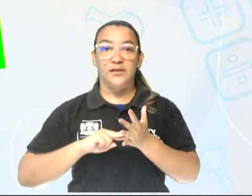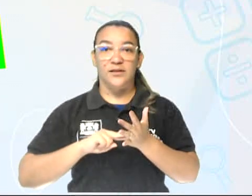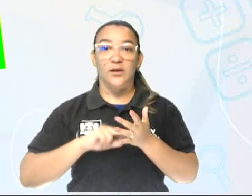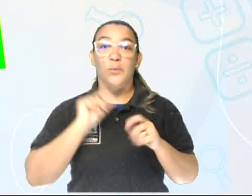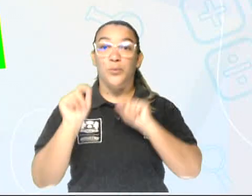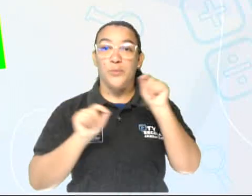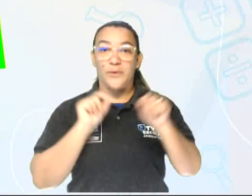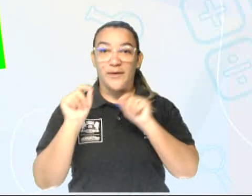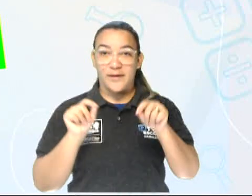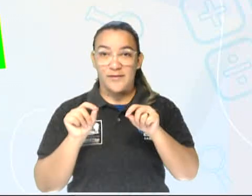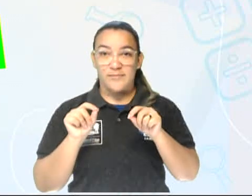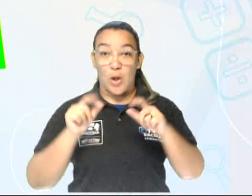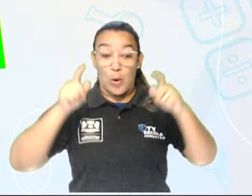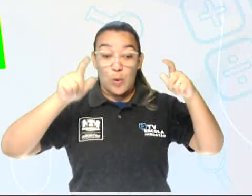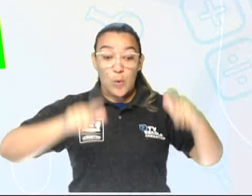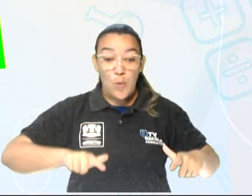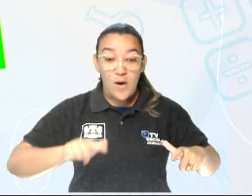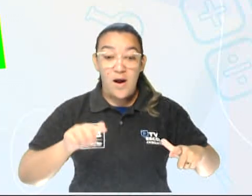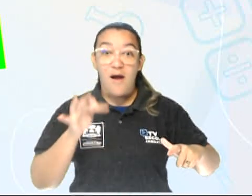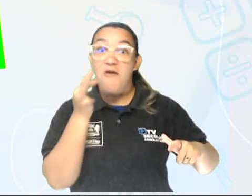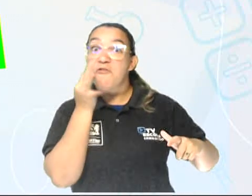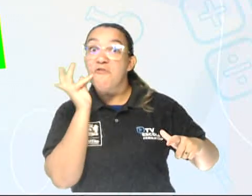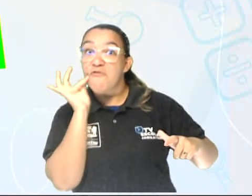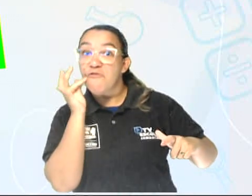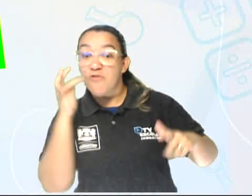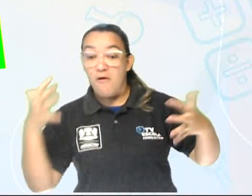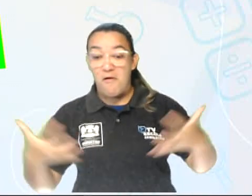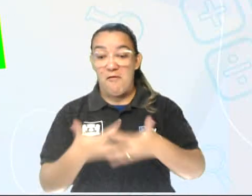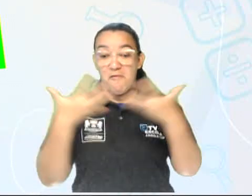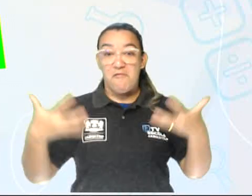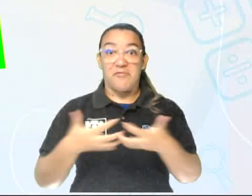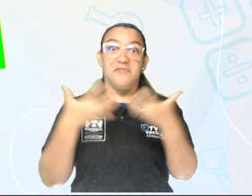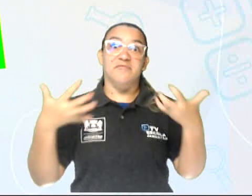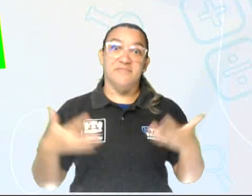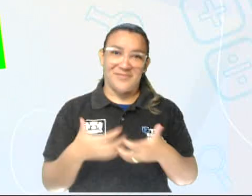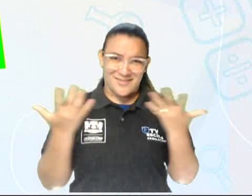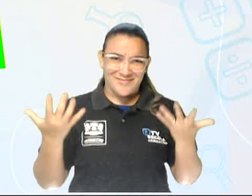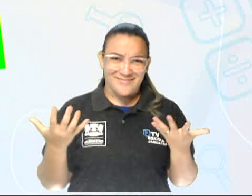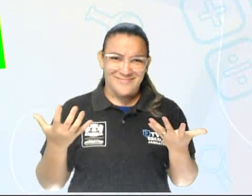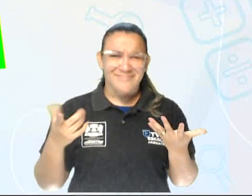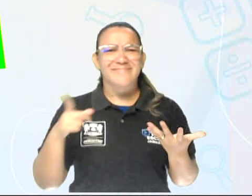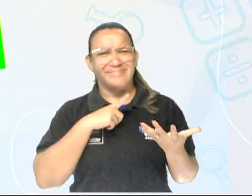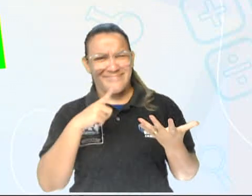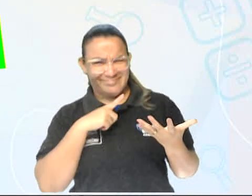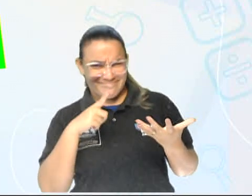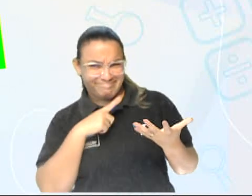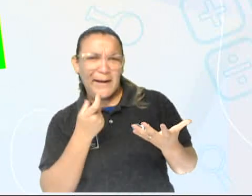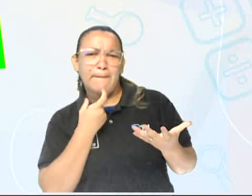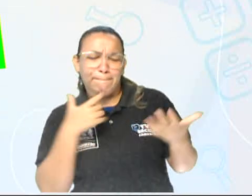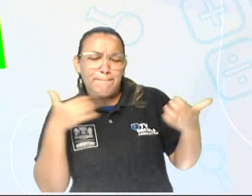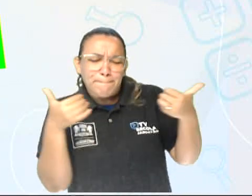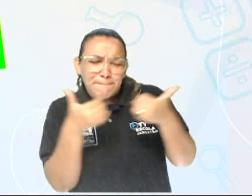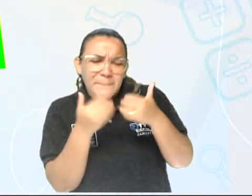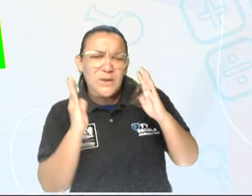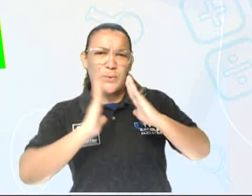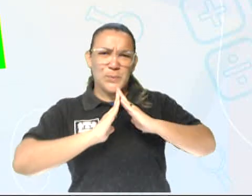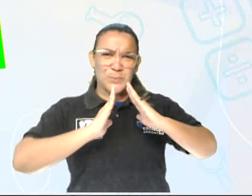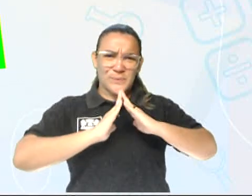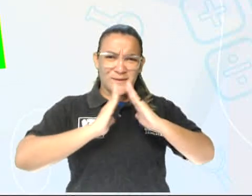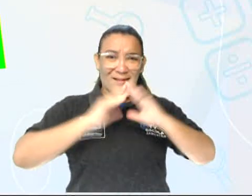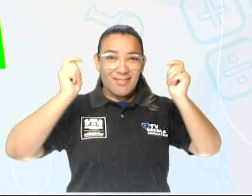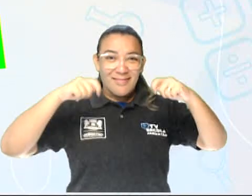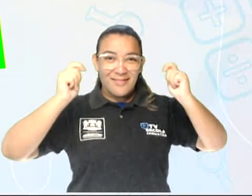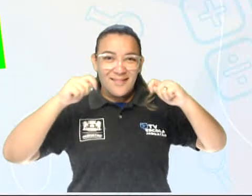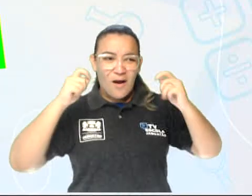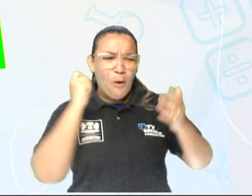significa barraca de frutas e verduras. Aquelas barraquinhas que às vezes tem na esquina da nossa casa, que a gente consegue